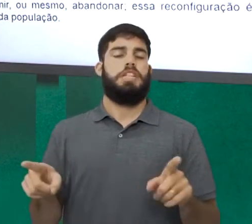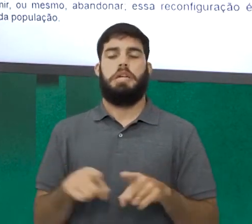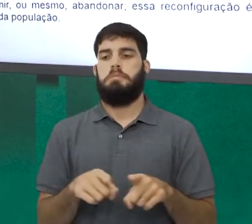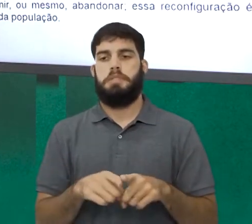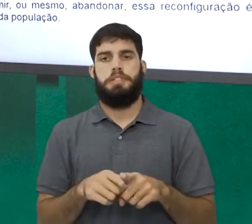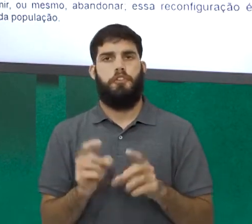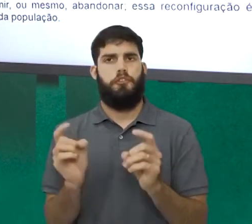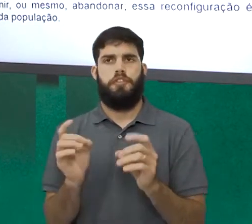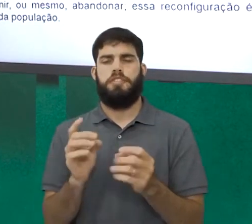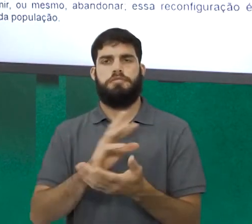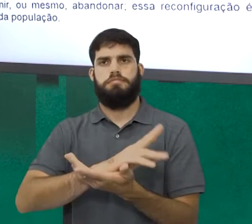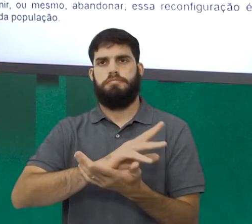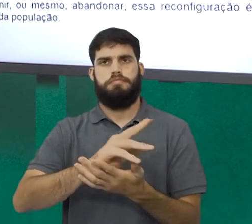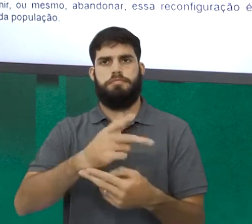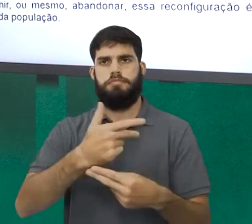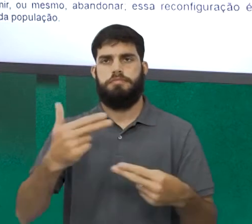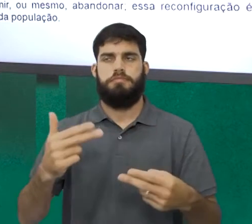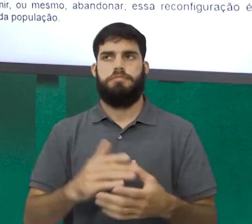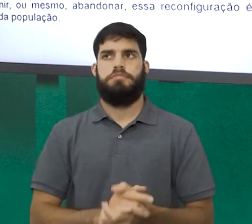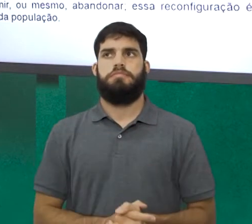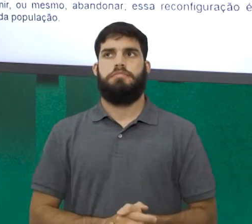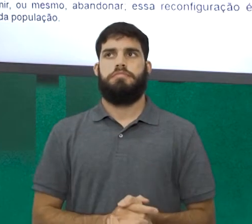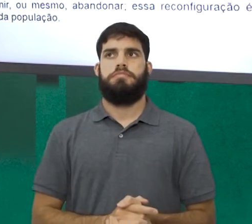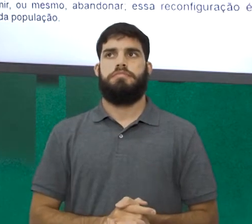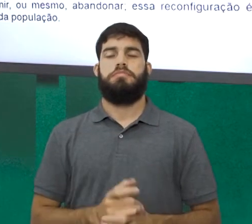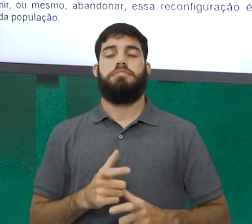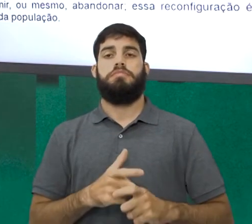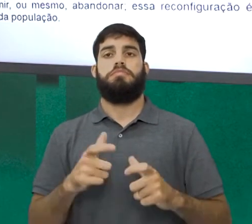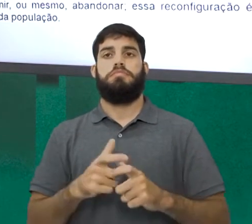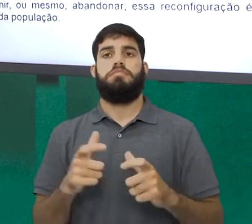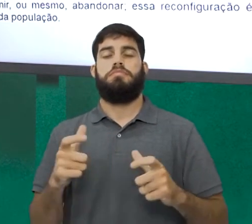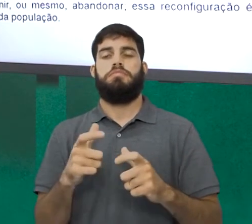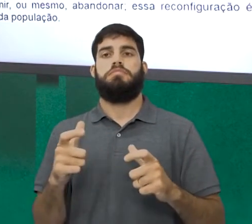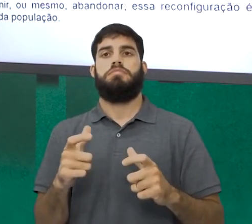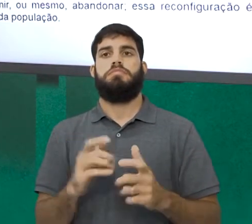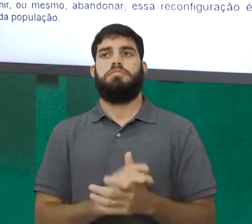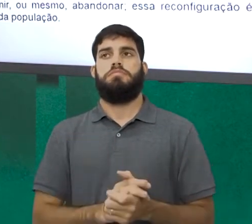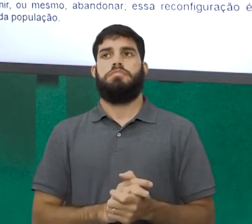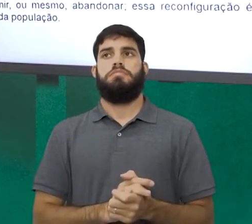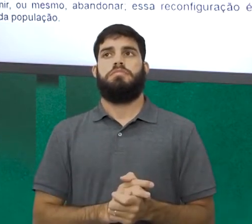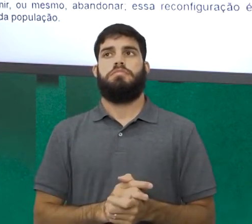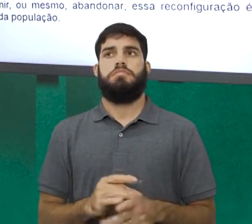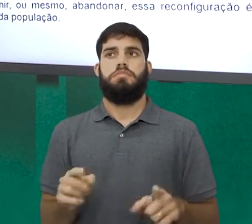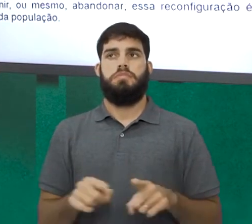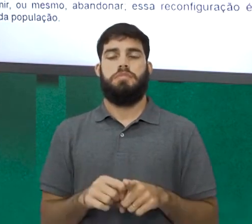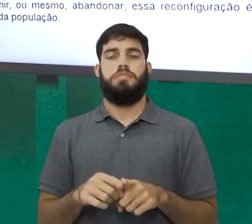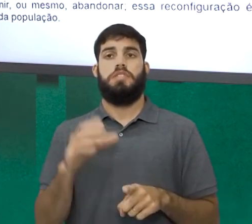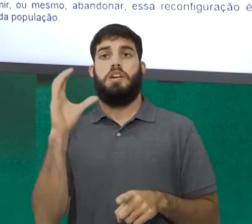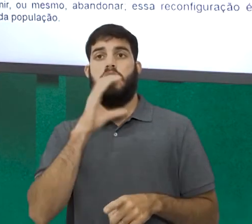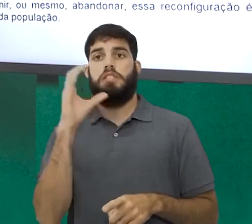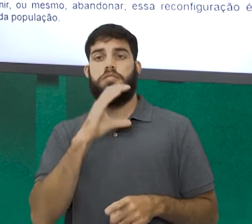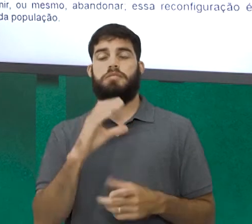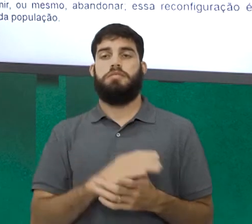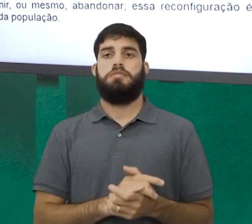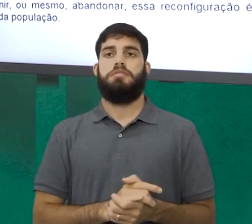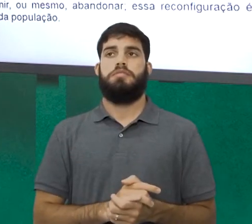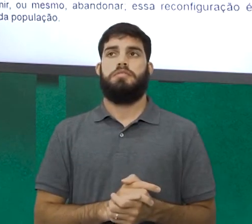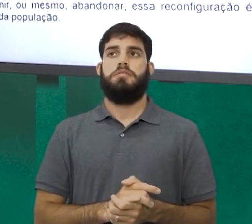capital e tudo mais. Ora, o crescimento populacional e o acelerado processo de urbanização